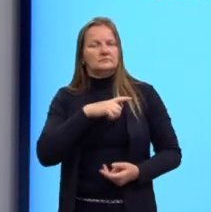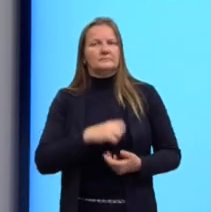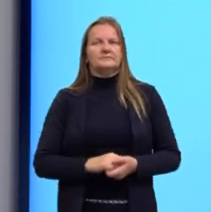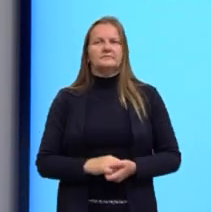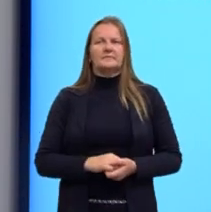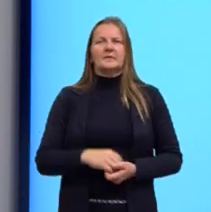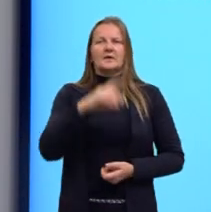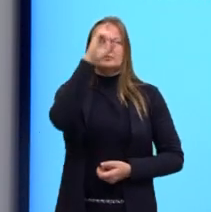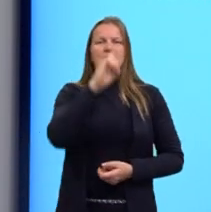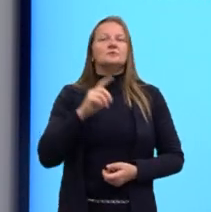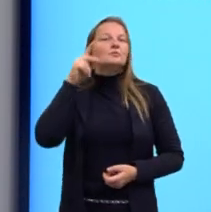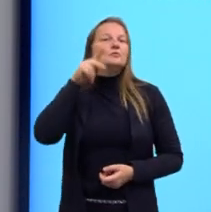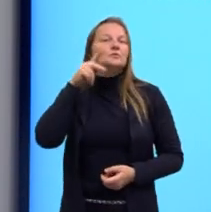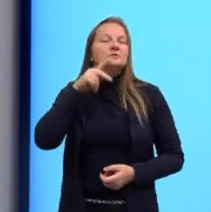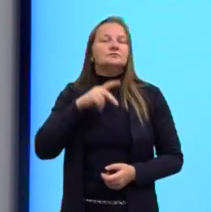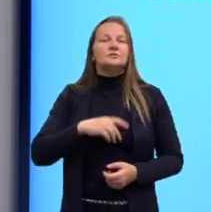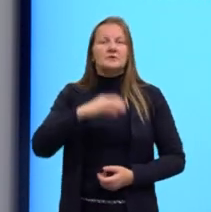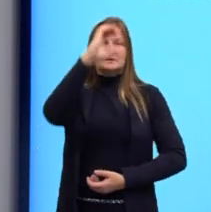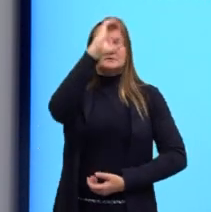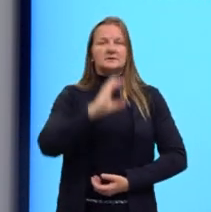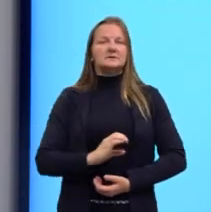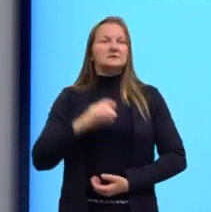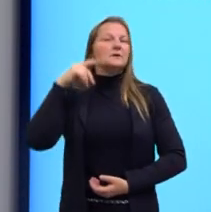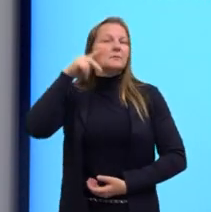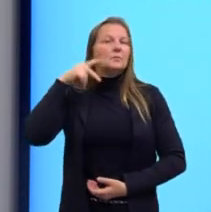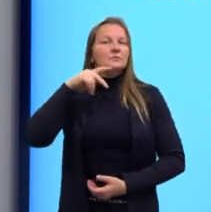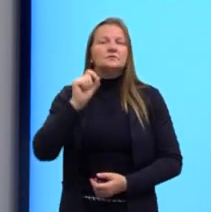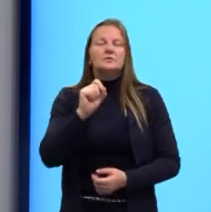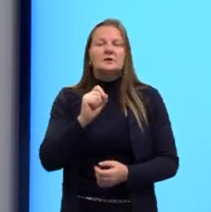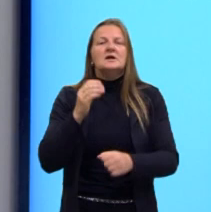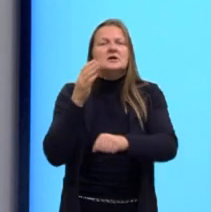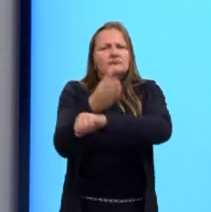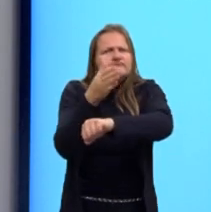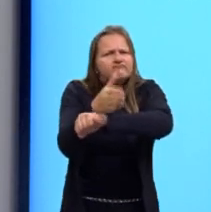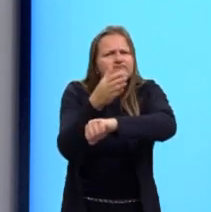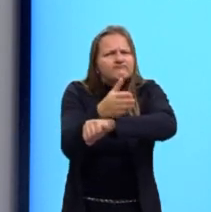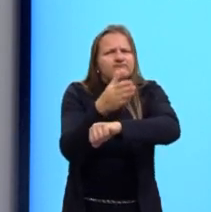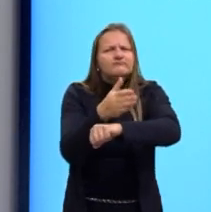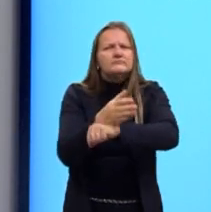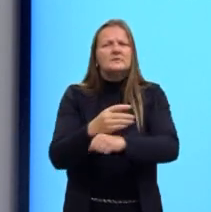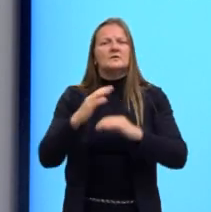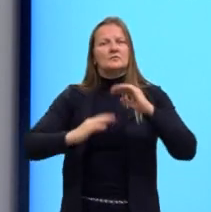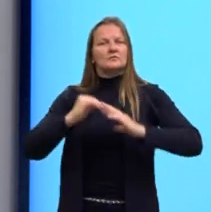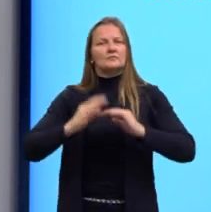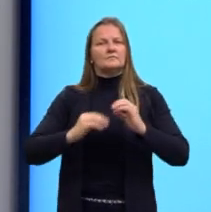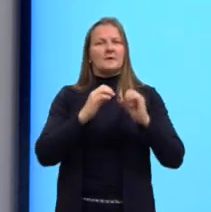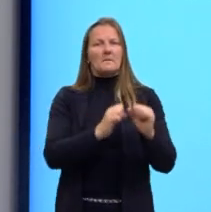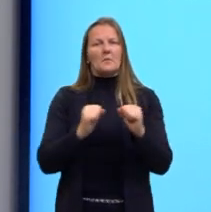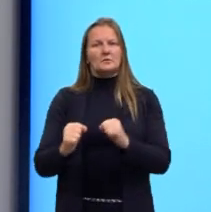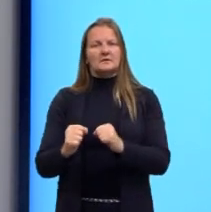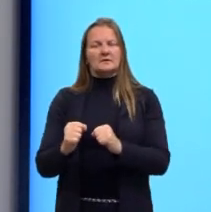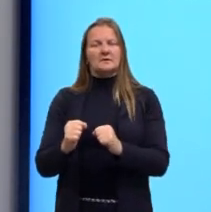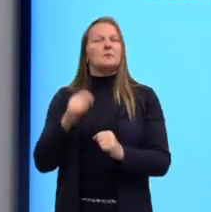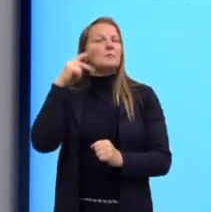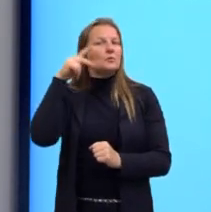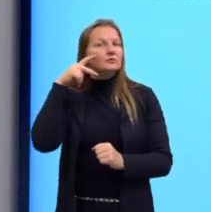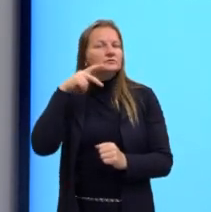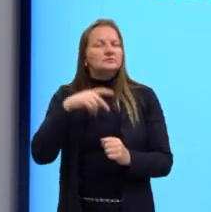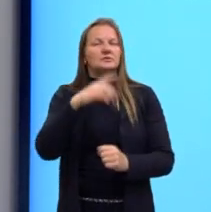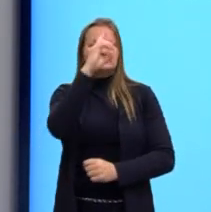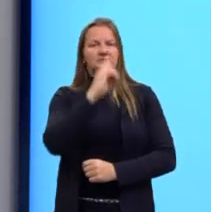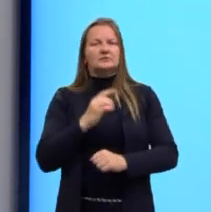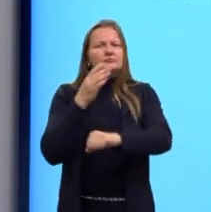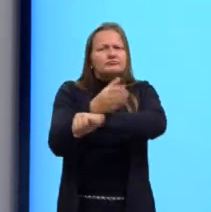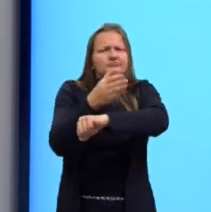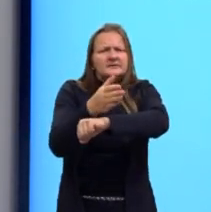Olha, os direitos políticos. A cidadania política. Direito de participação do exercício do poder político. Direito de